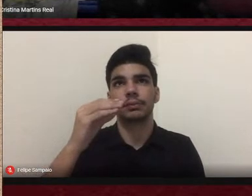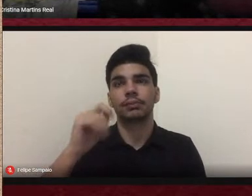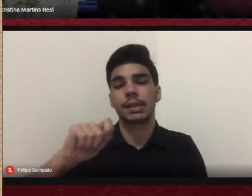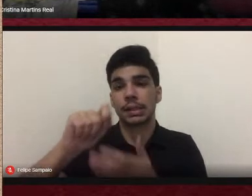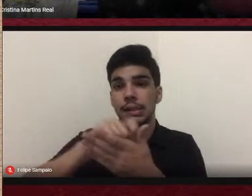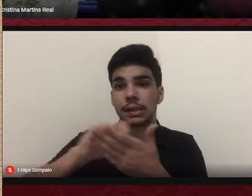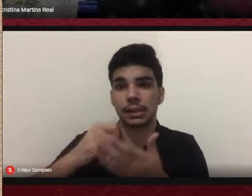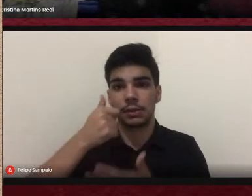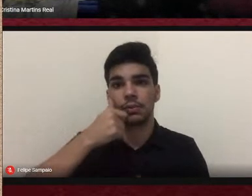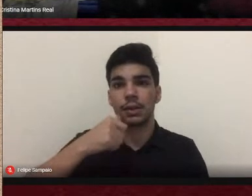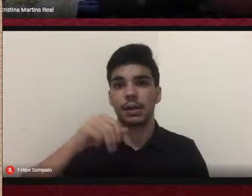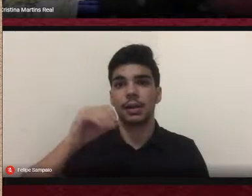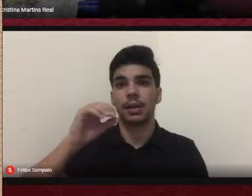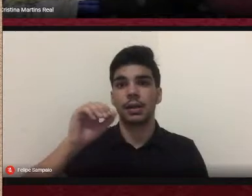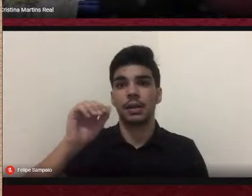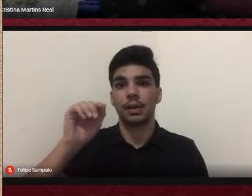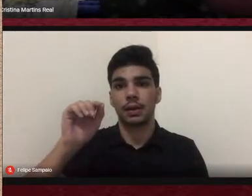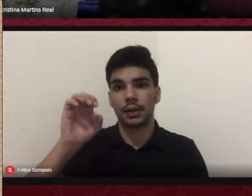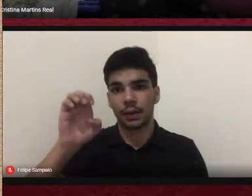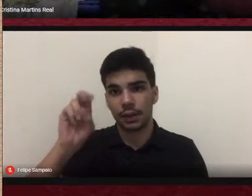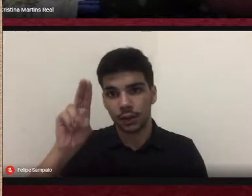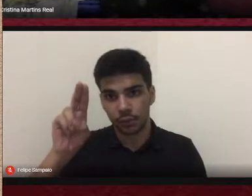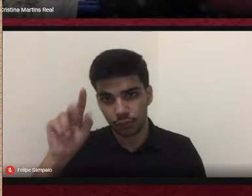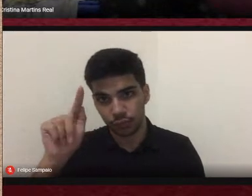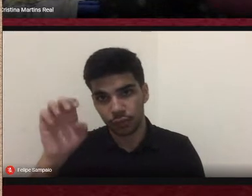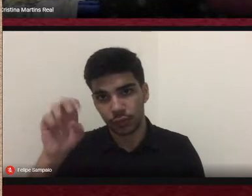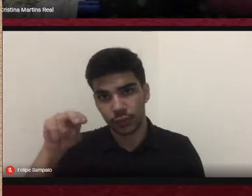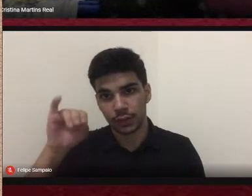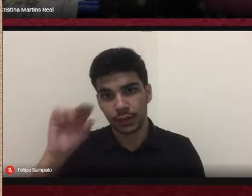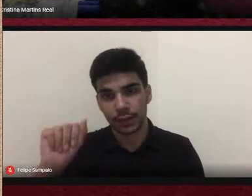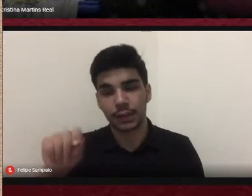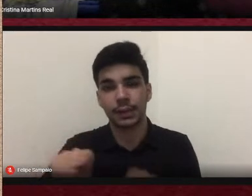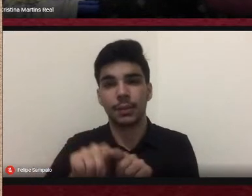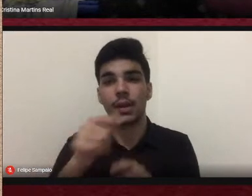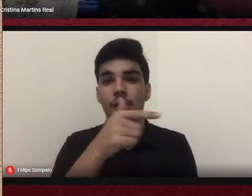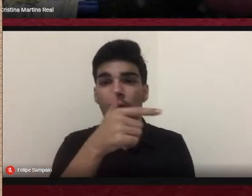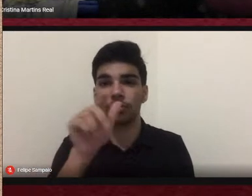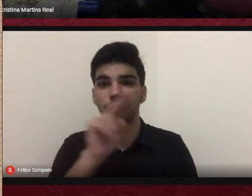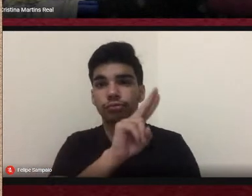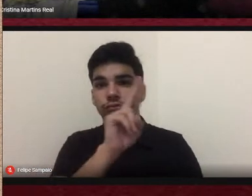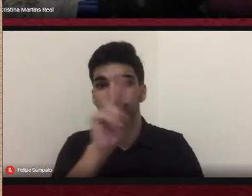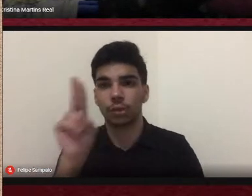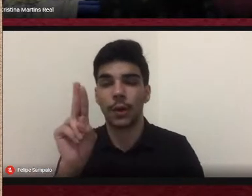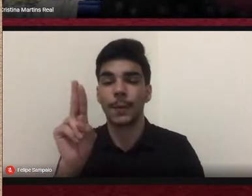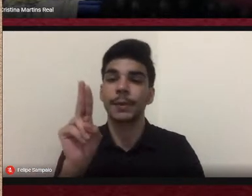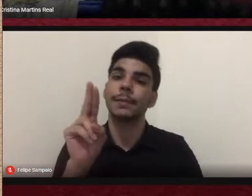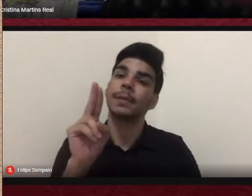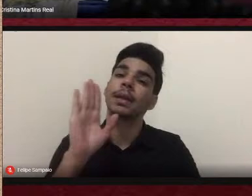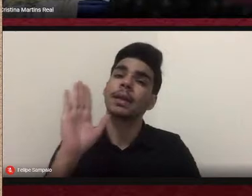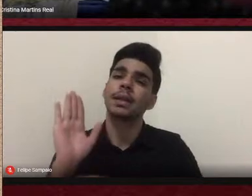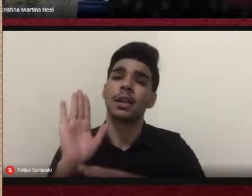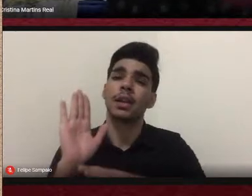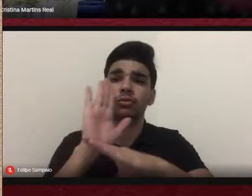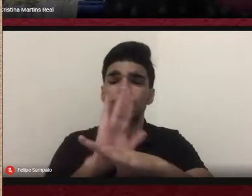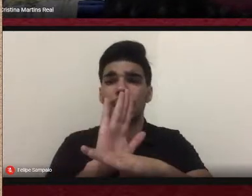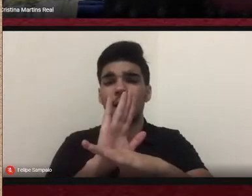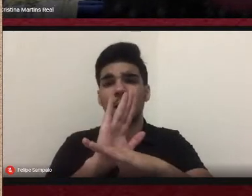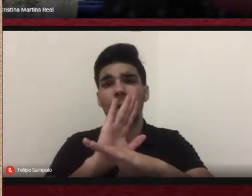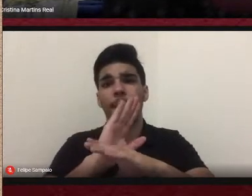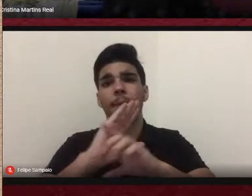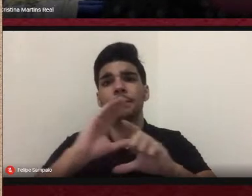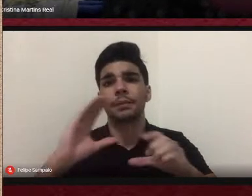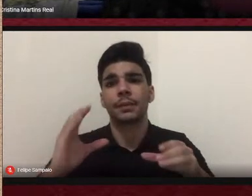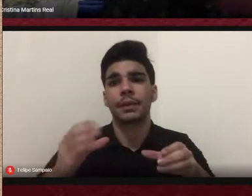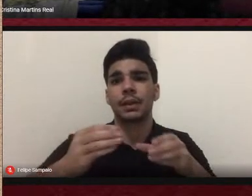os pós-graduandos Fabiana Oliveira e Leandro Silva, que trataram da implementação da Comissão